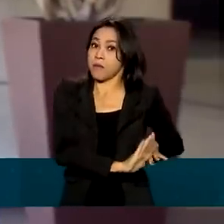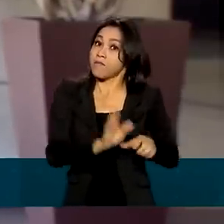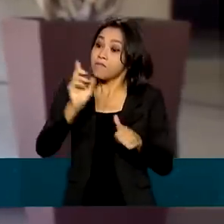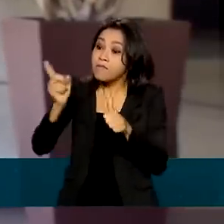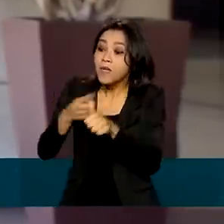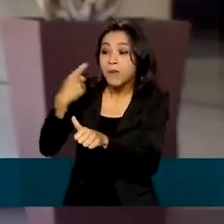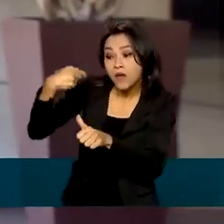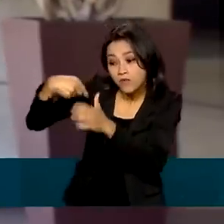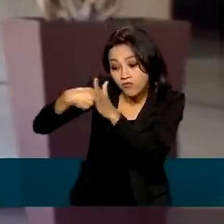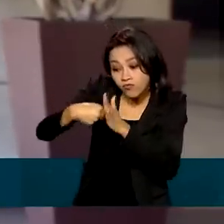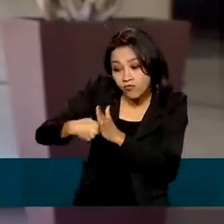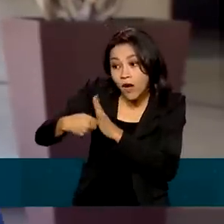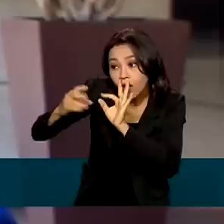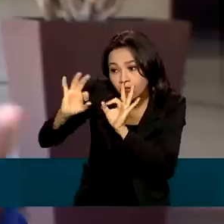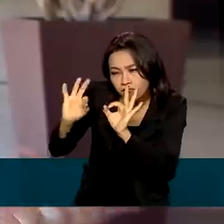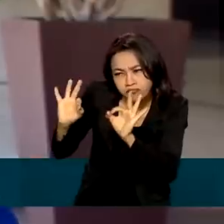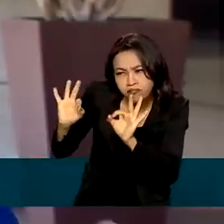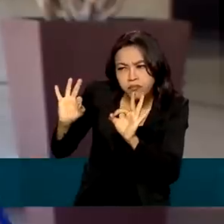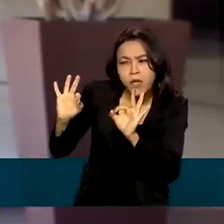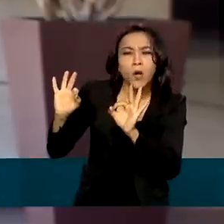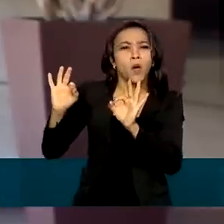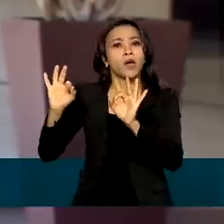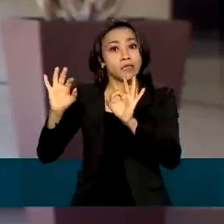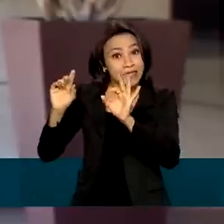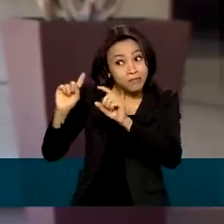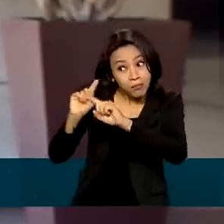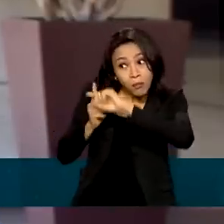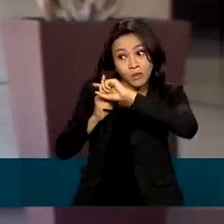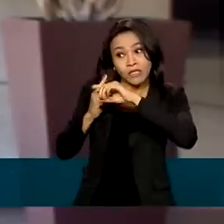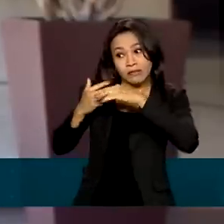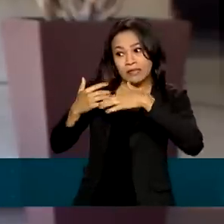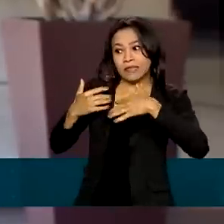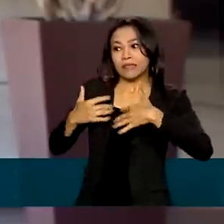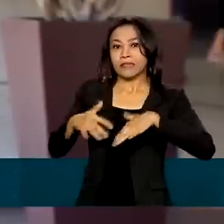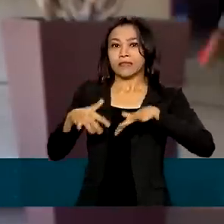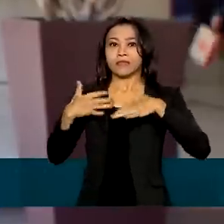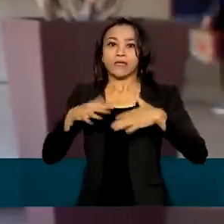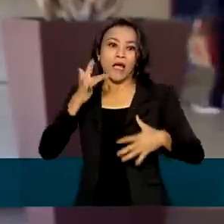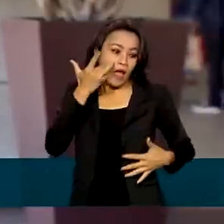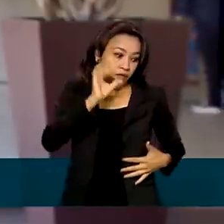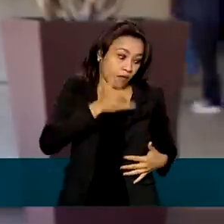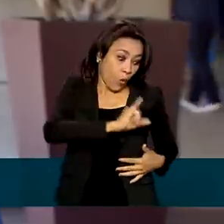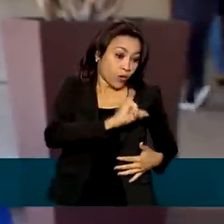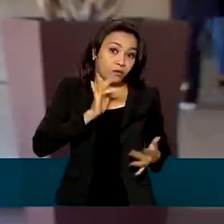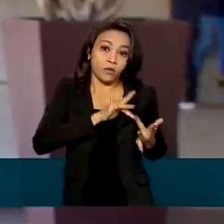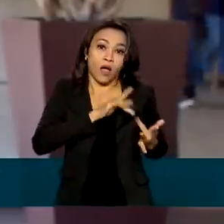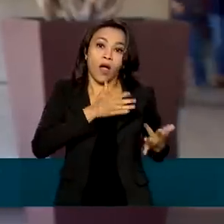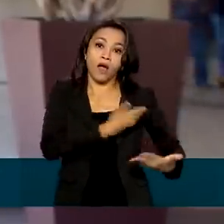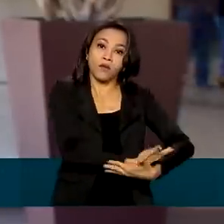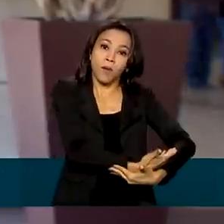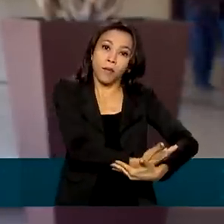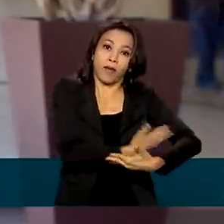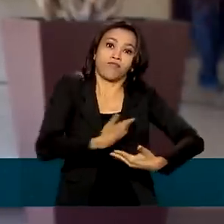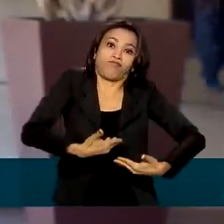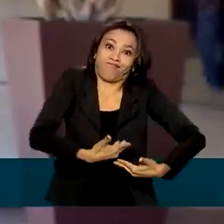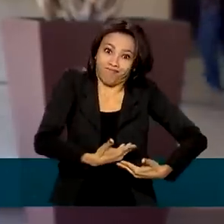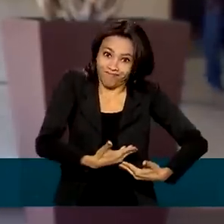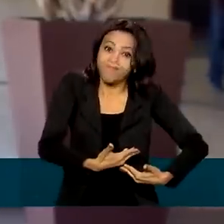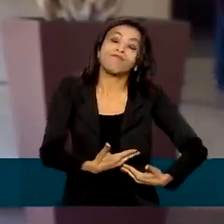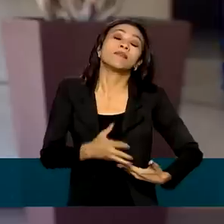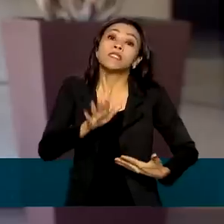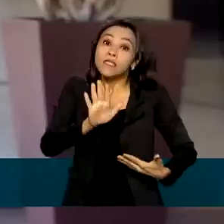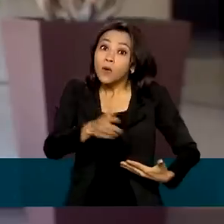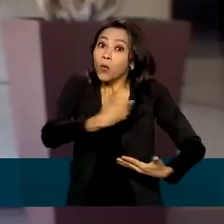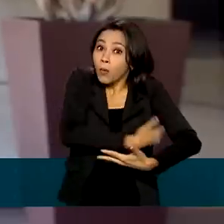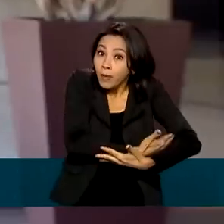a confirmação do diagnóstico. Em caso positivo, a mãe deve evitar o contato direto com a criança. Enquanto isso,